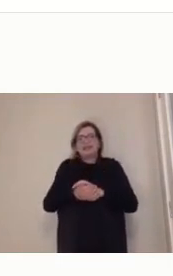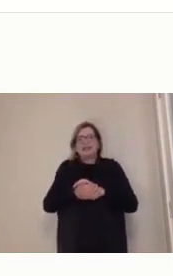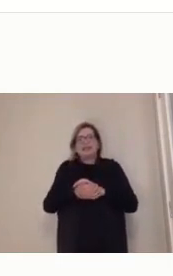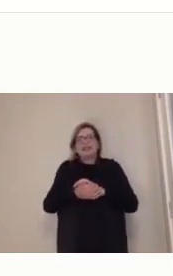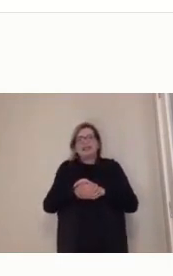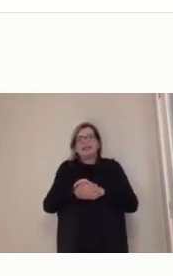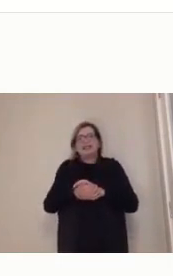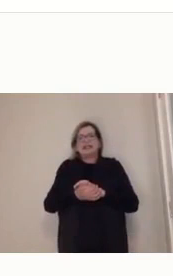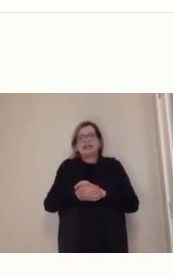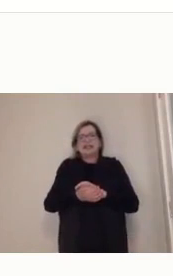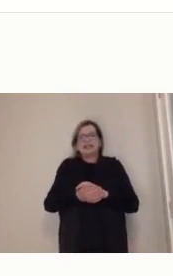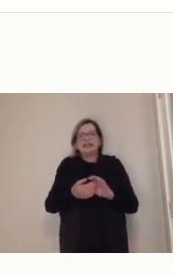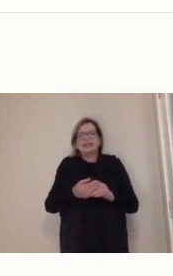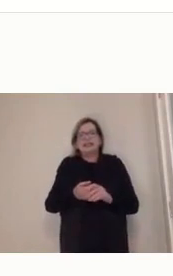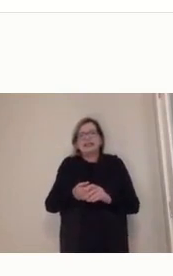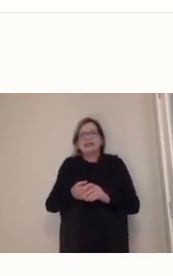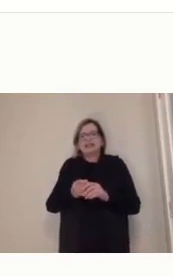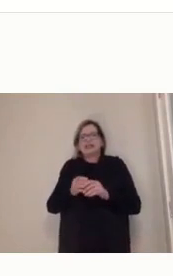Verdade. Vamos lá.